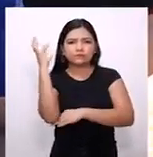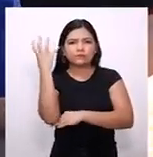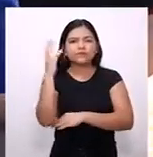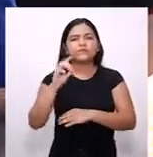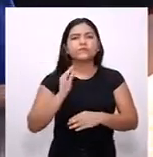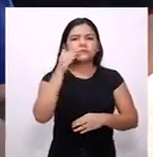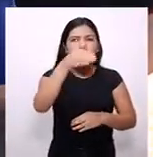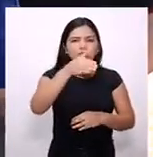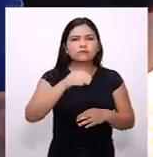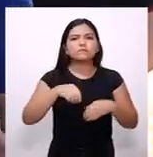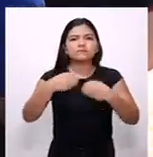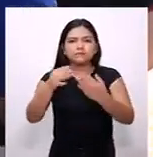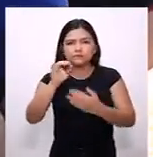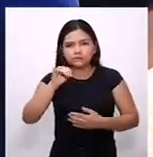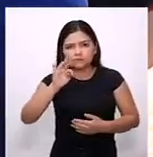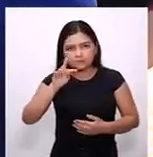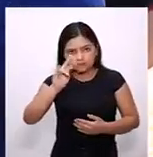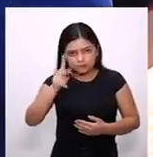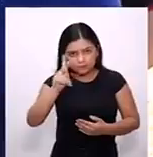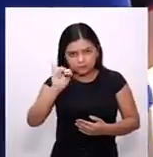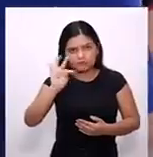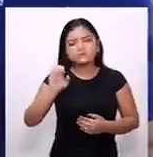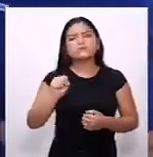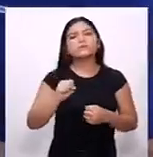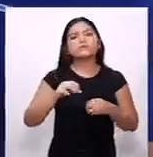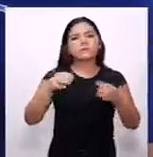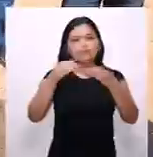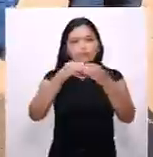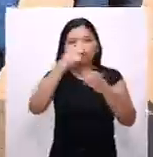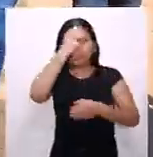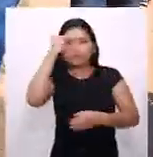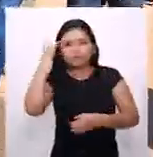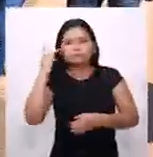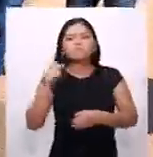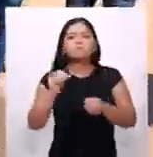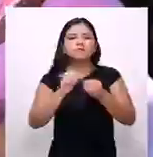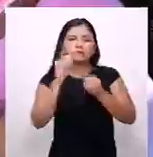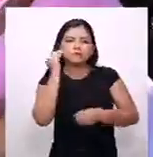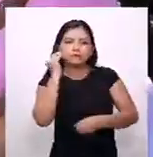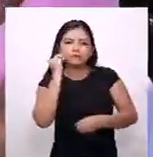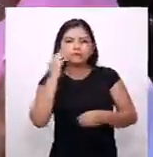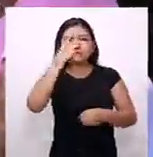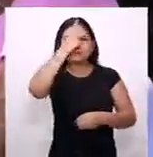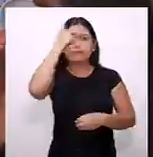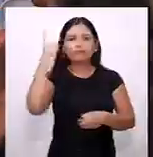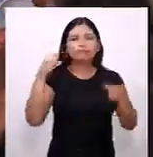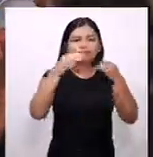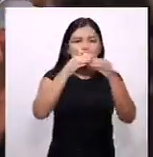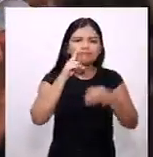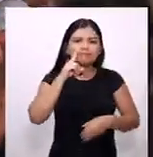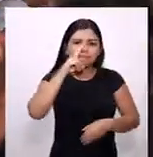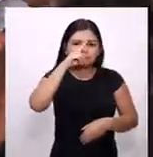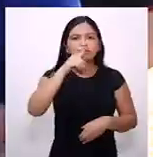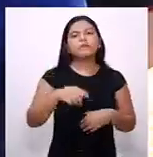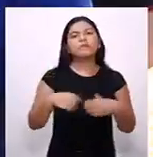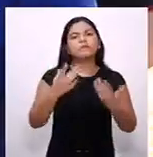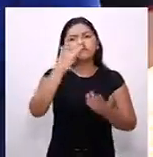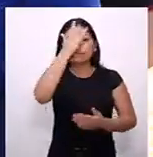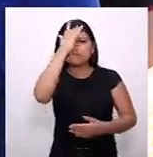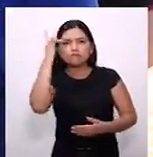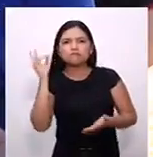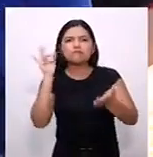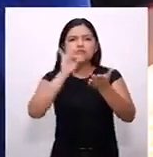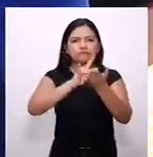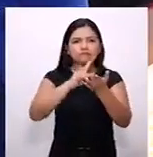nós vamos entregar o kit para todos os comunitários, faremos os testes nas pessoas que se enquadram no grupo de risco e quem